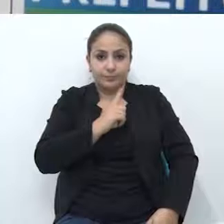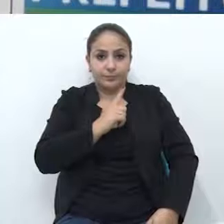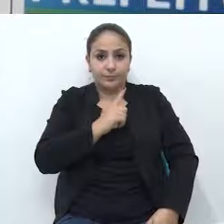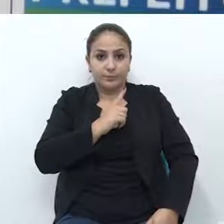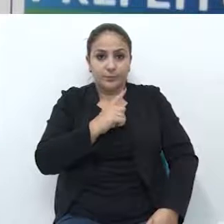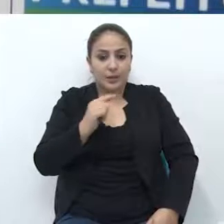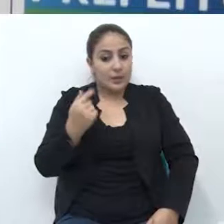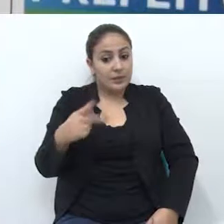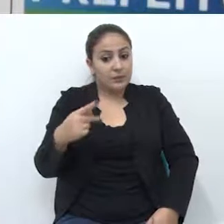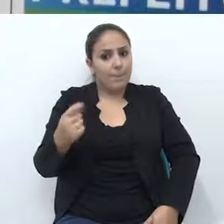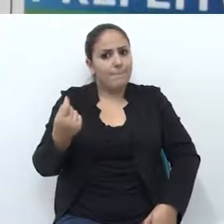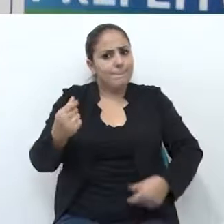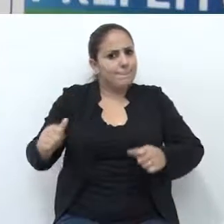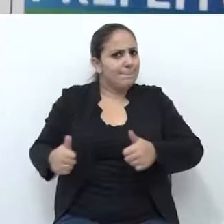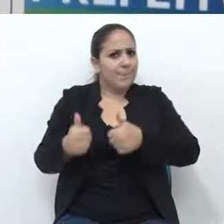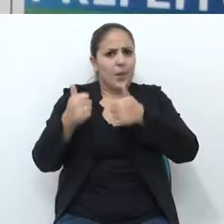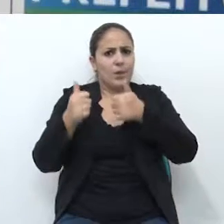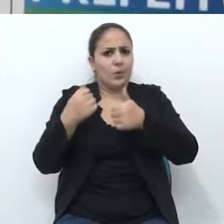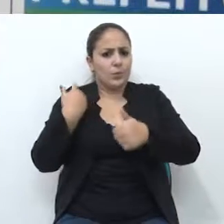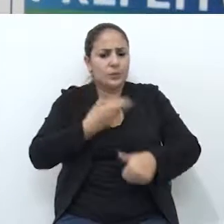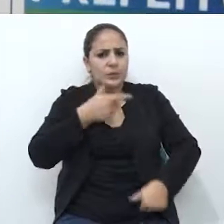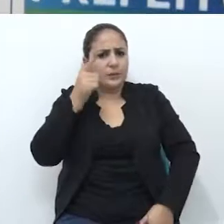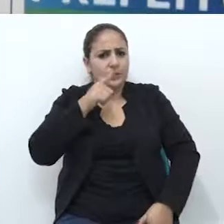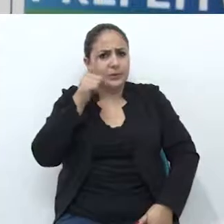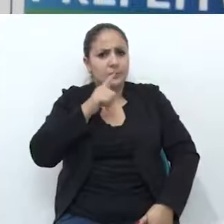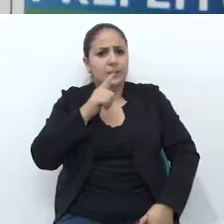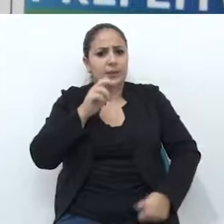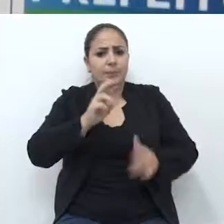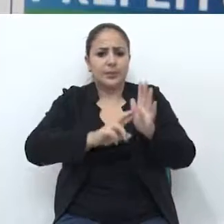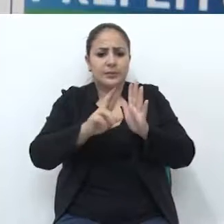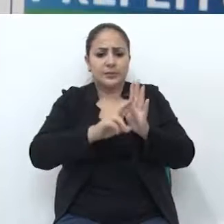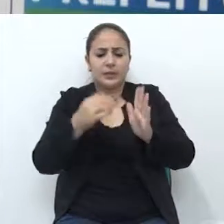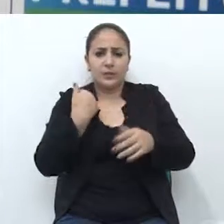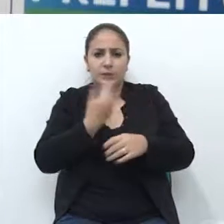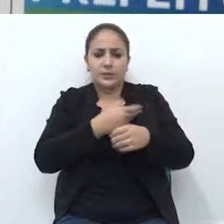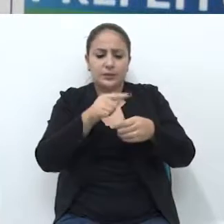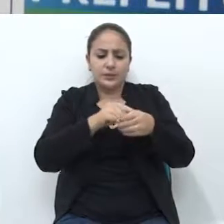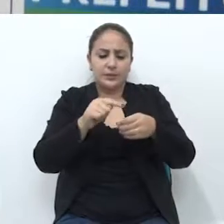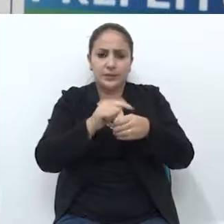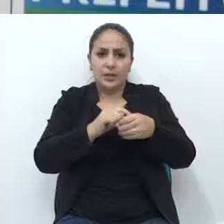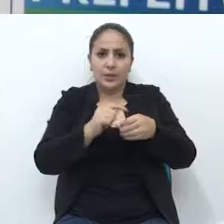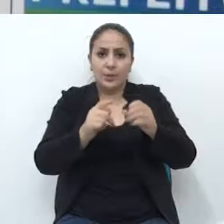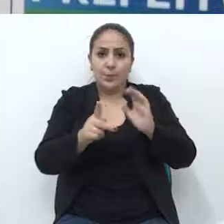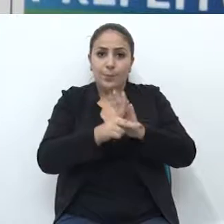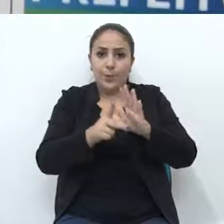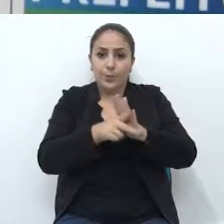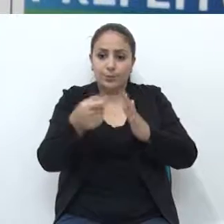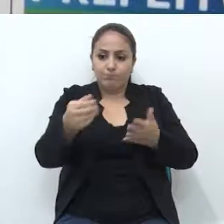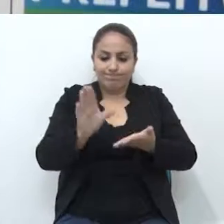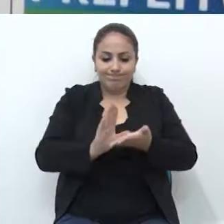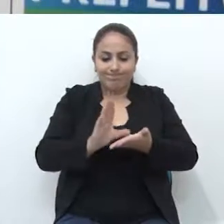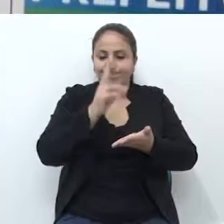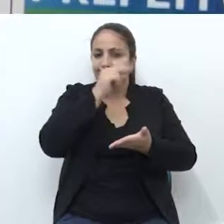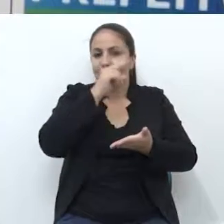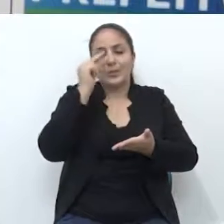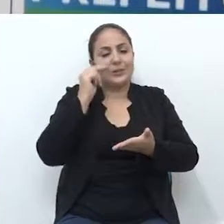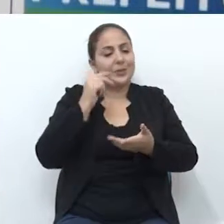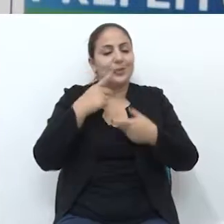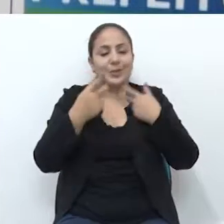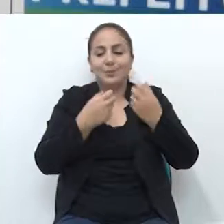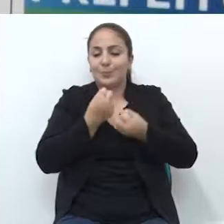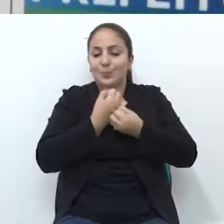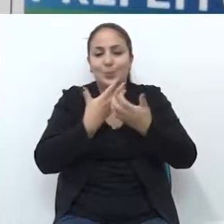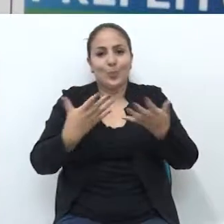incentivo é muito melhor. Poder representar a nossa cidade com o próprio retorno do município, não